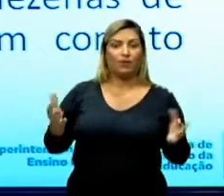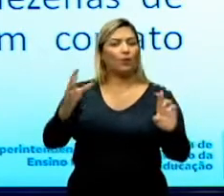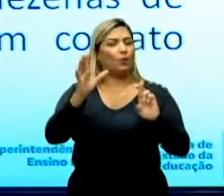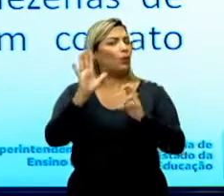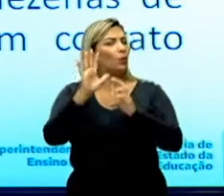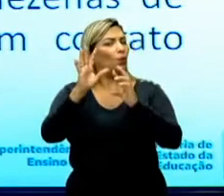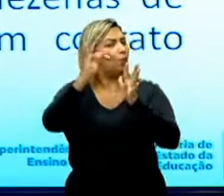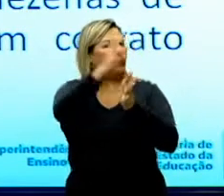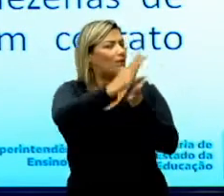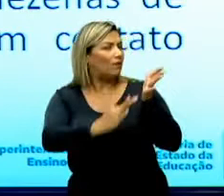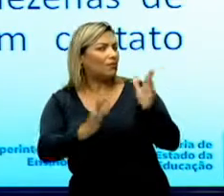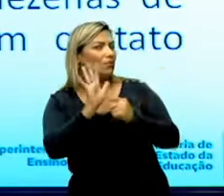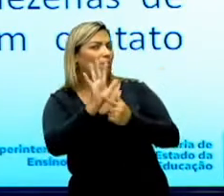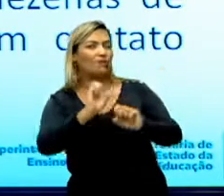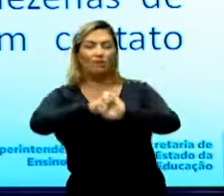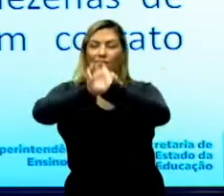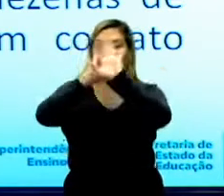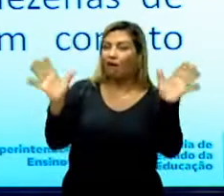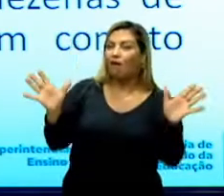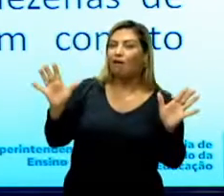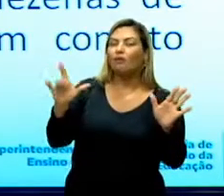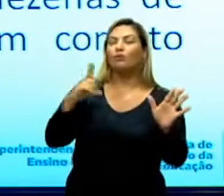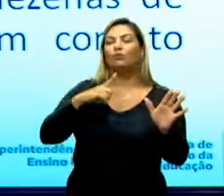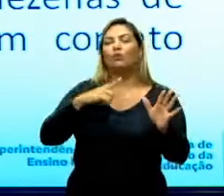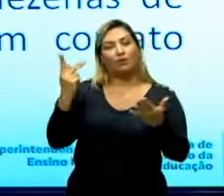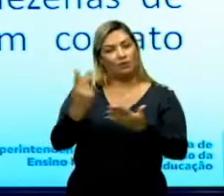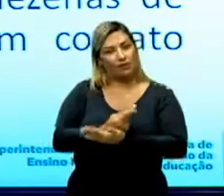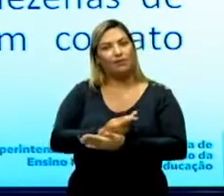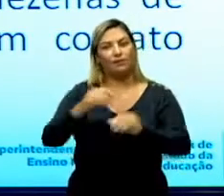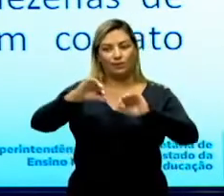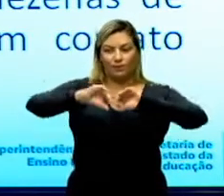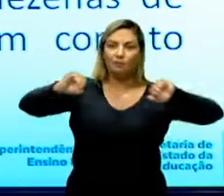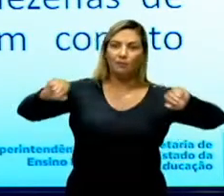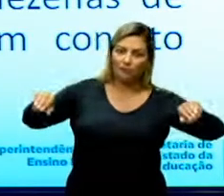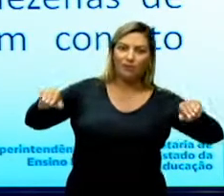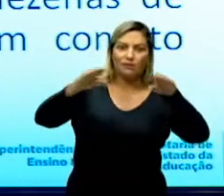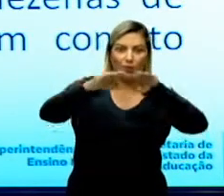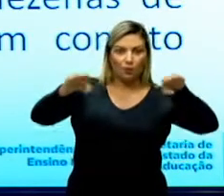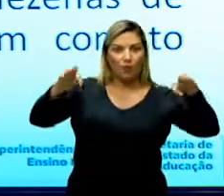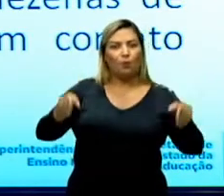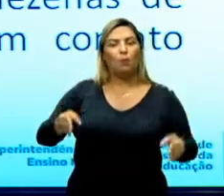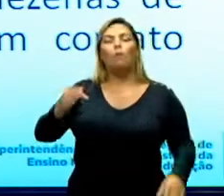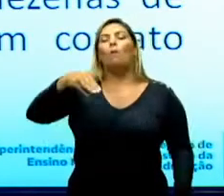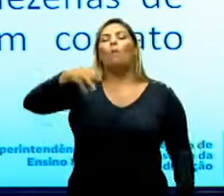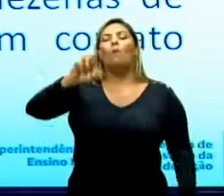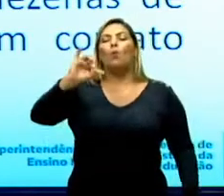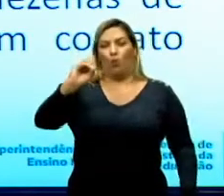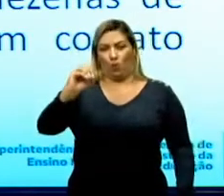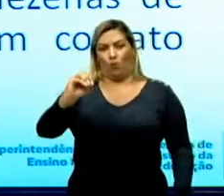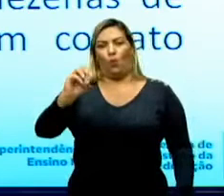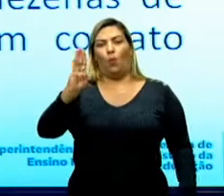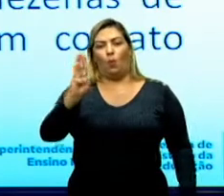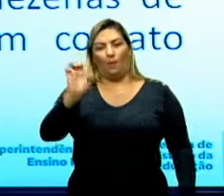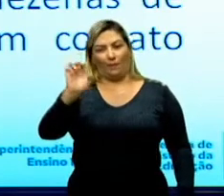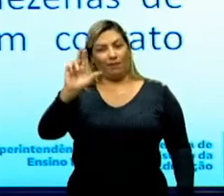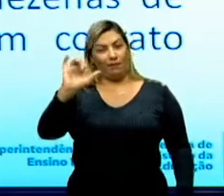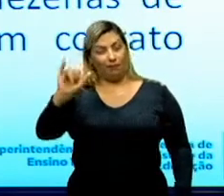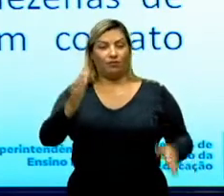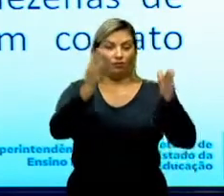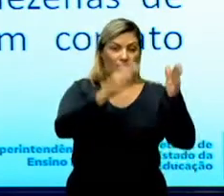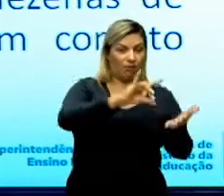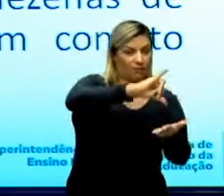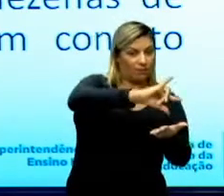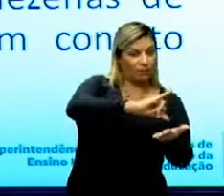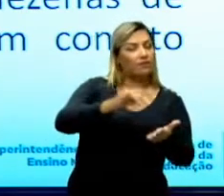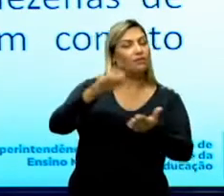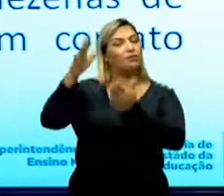do muro de Berlim, que separava a Alemanha ocidental da Alemanha oriental, de um lado os capitalistas, de outro